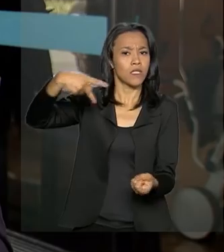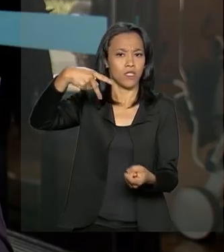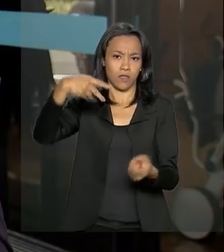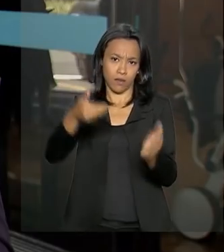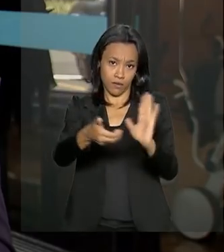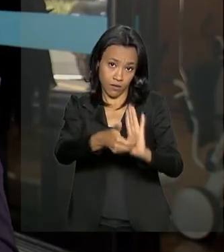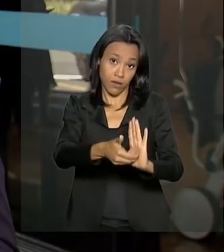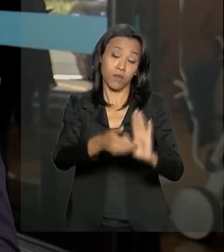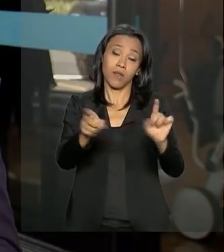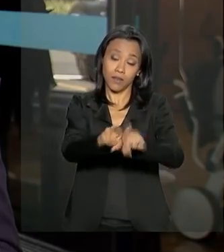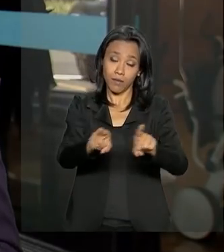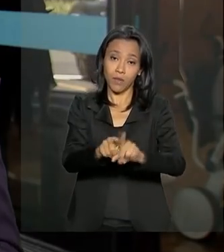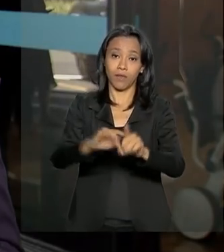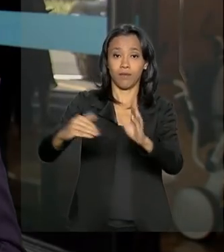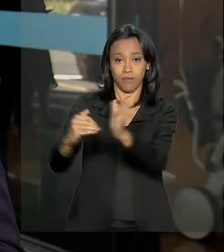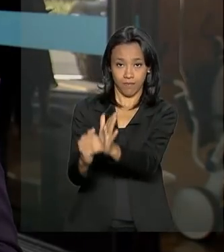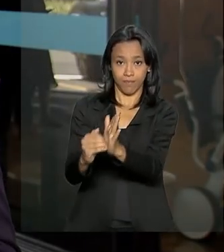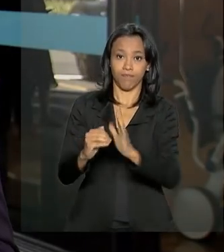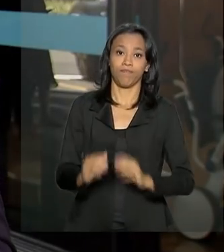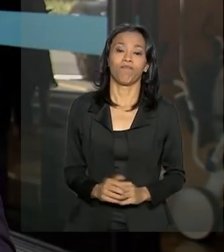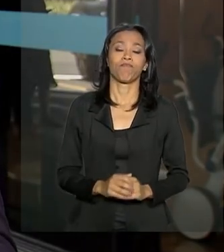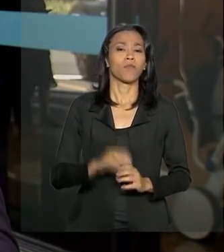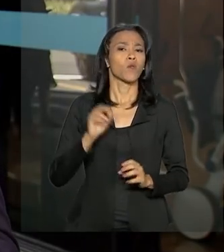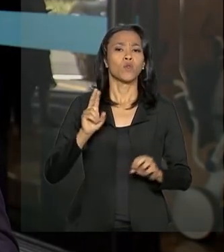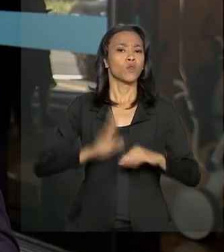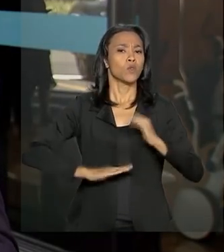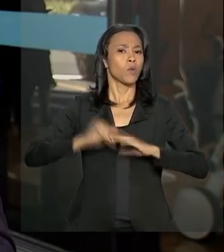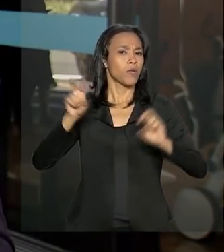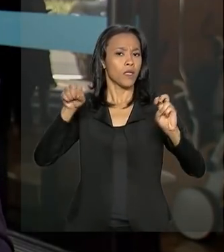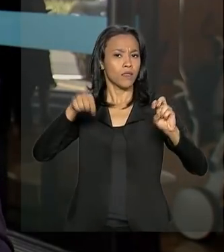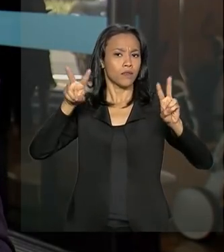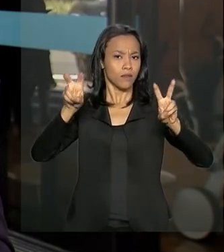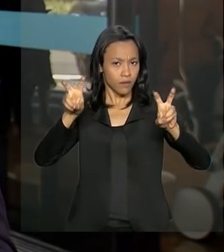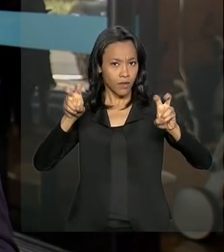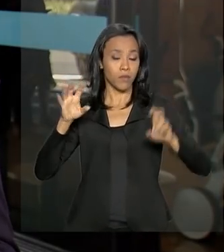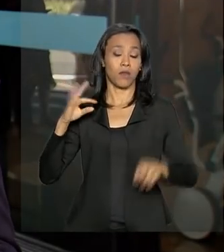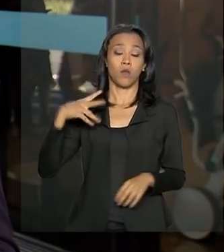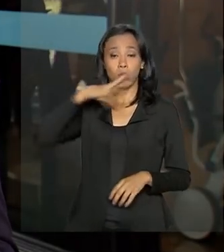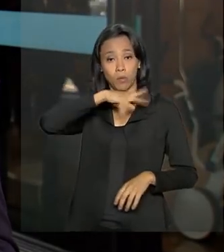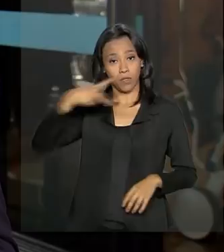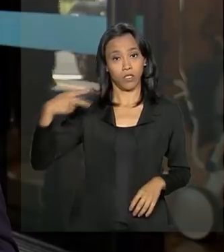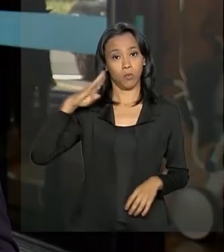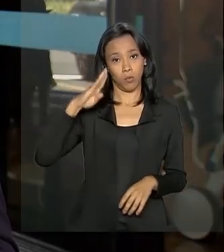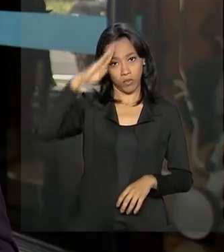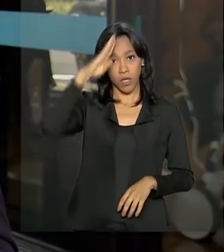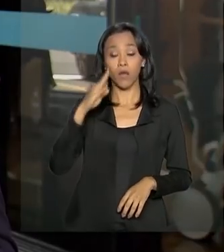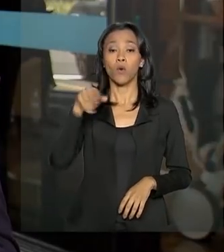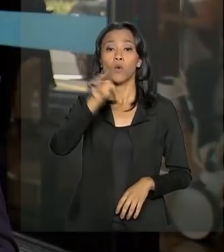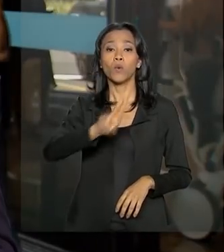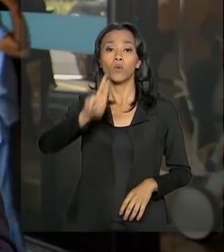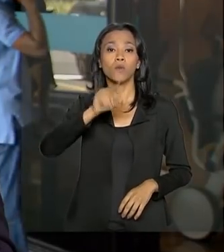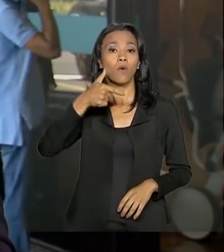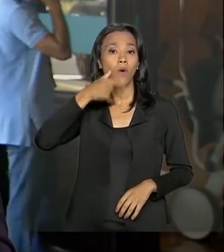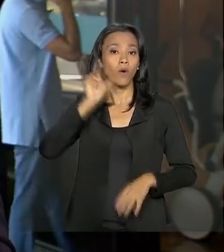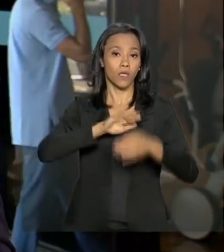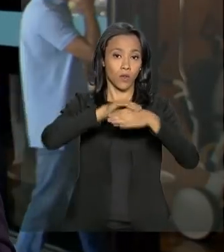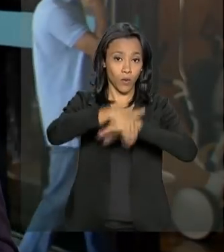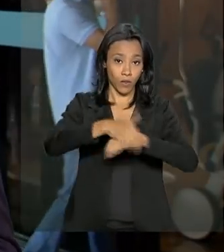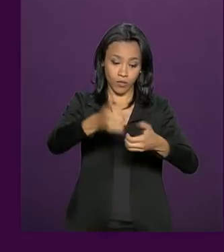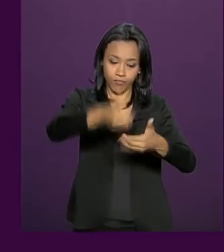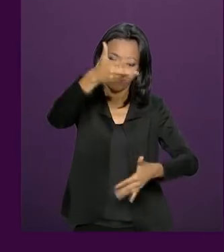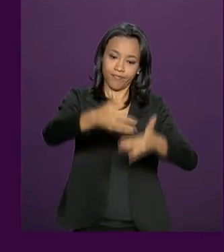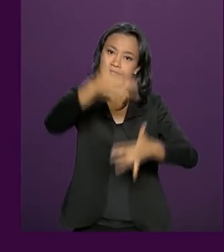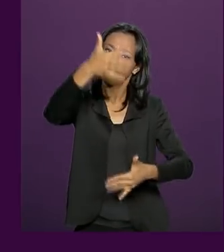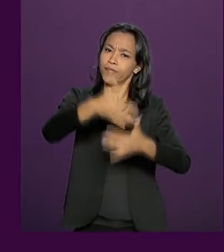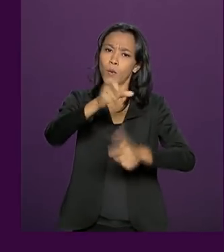Câmara e do Senado A respeito desse assunto, o presidente Jair Bolsonaro utilizou ontem à noite As redes sociais